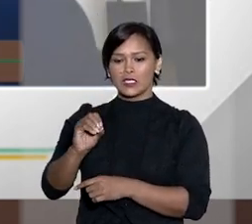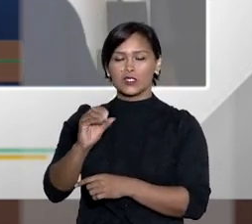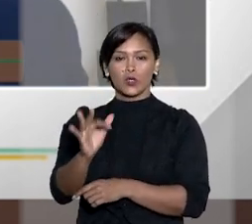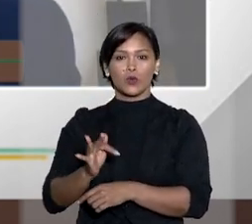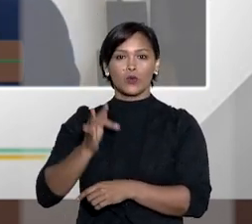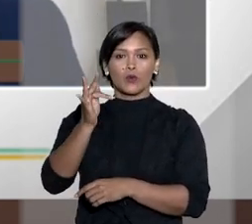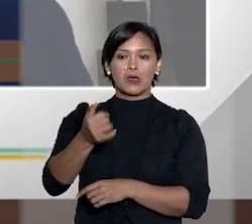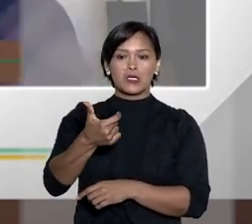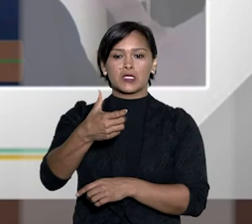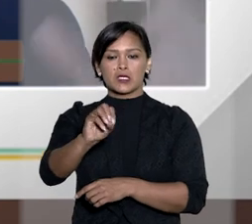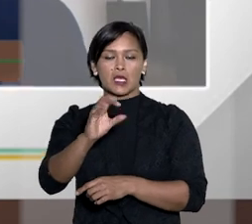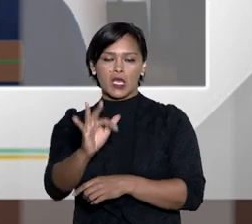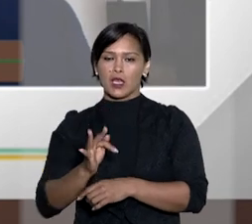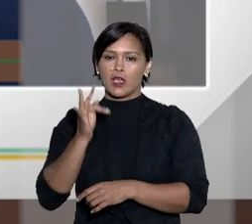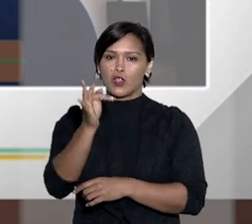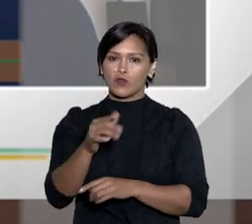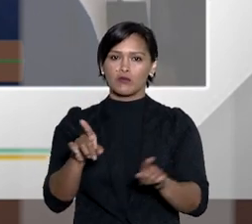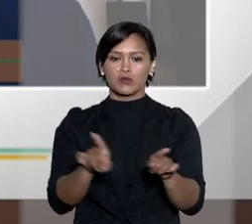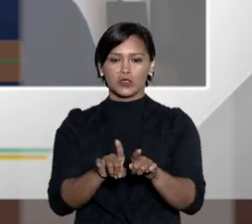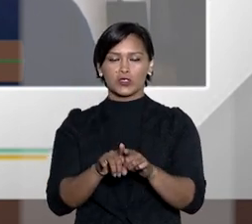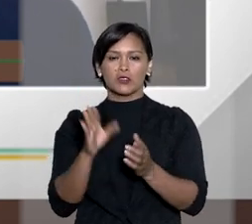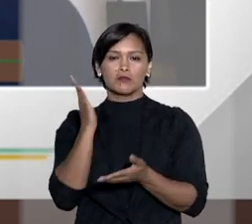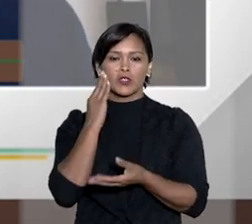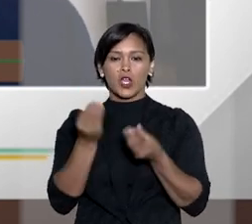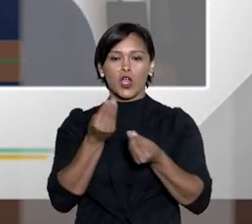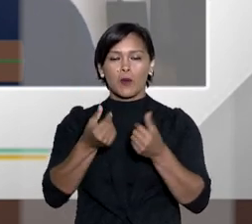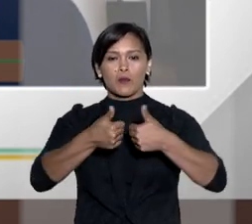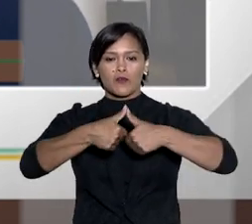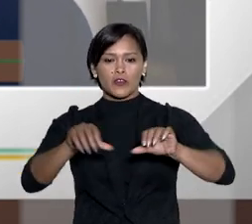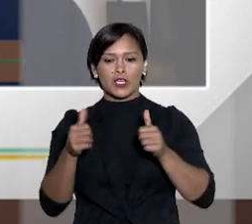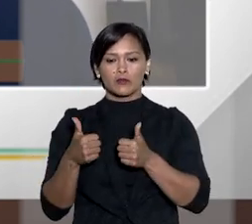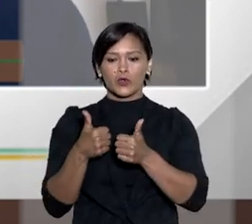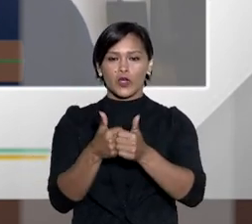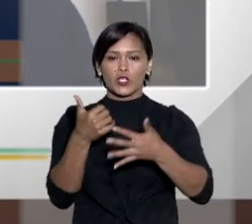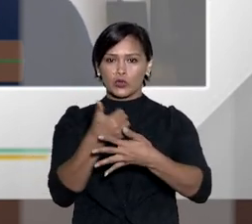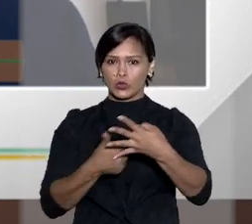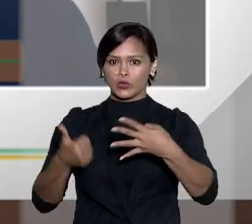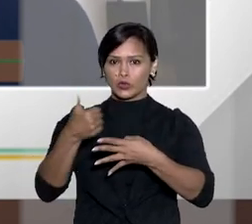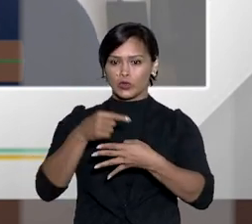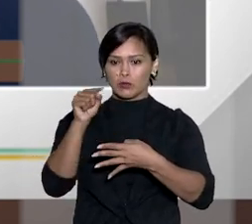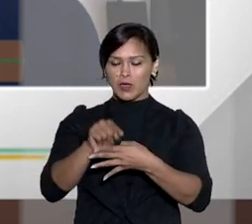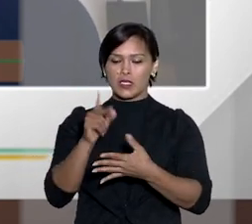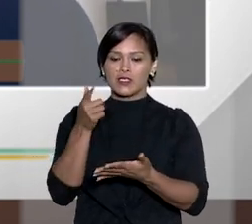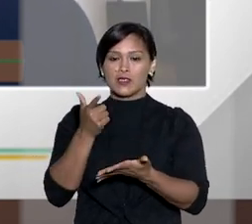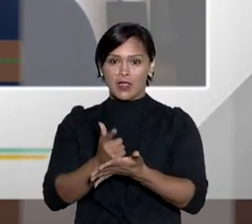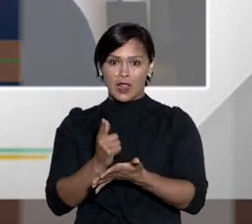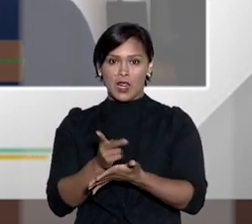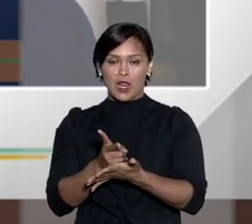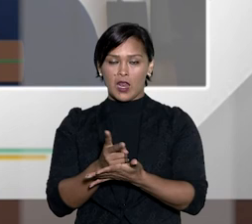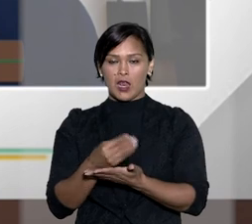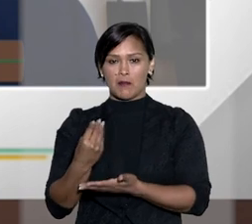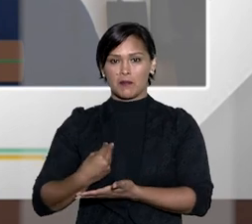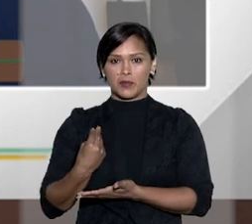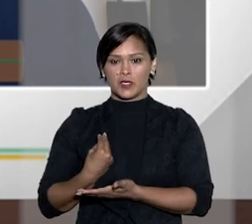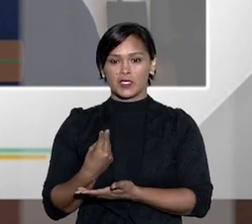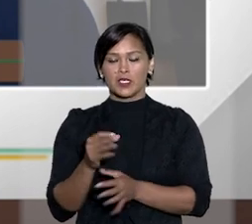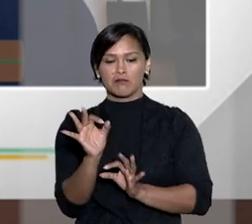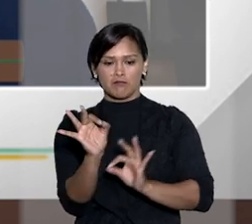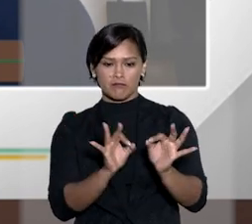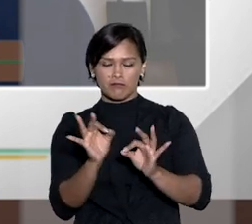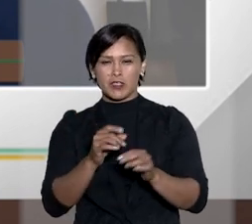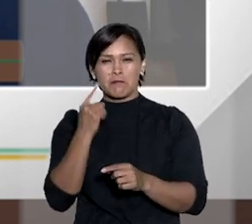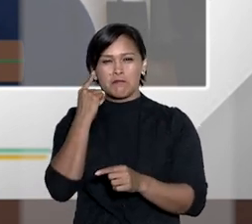Eric falou que daqui a 100 anos a gente não sabe como vai estar mas o rito sumário